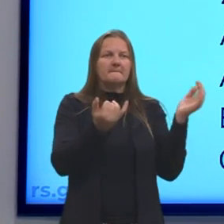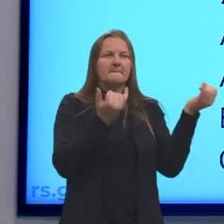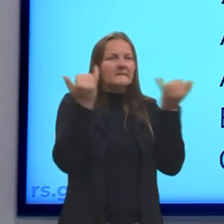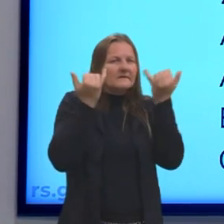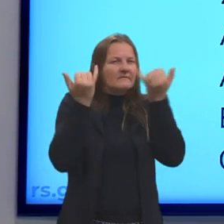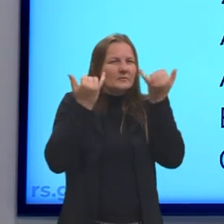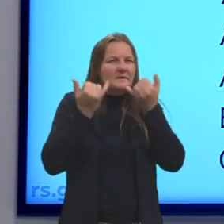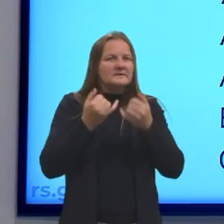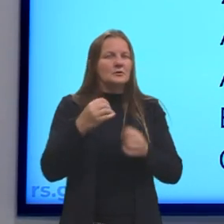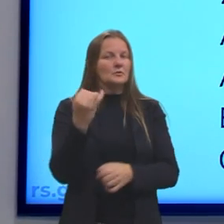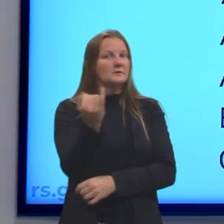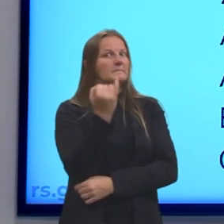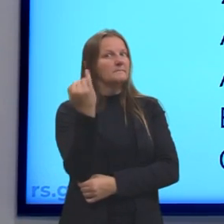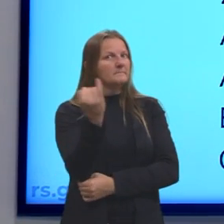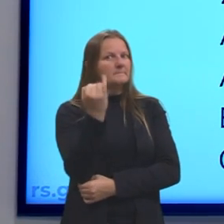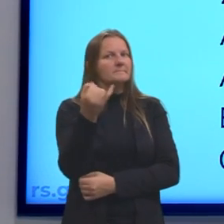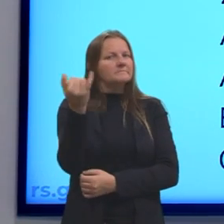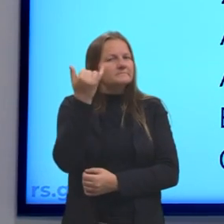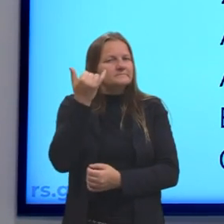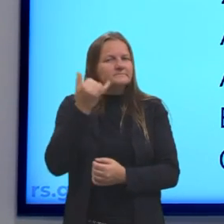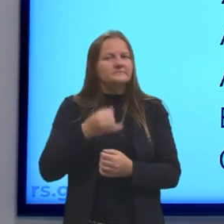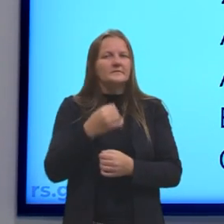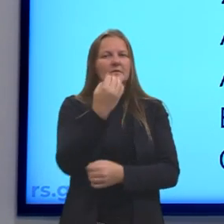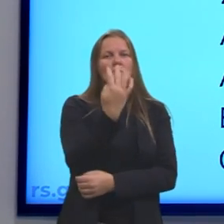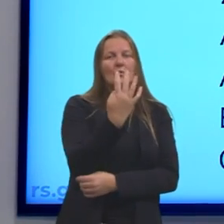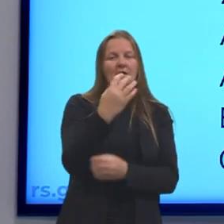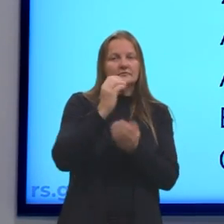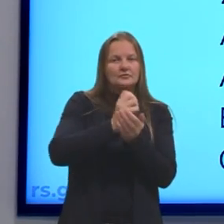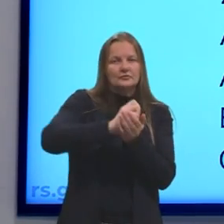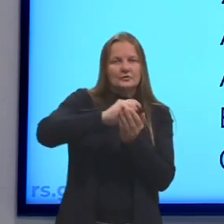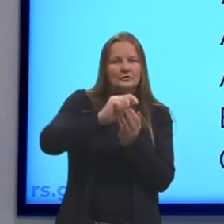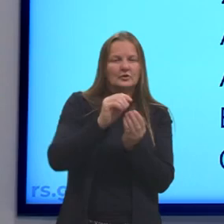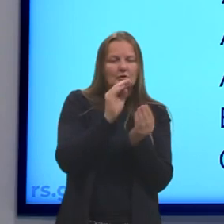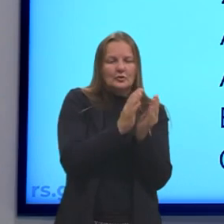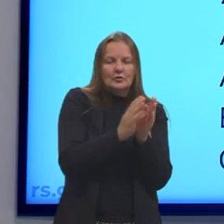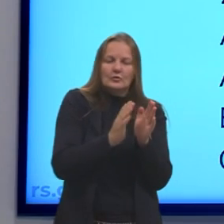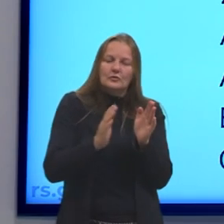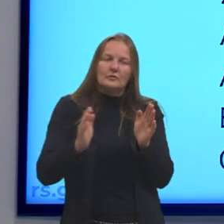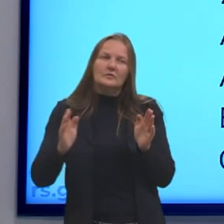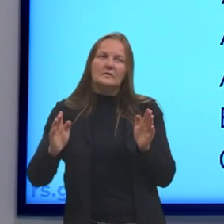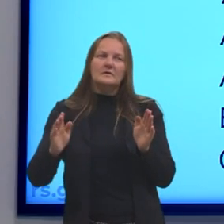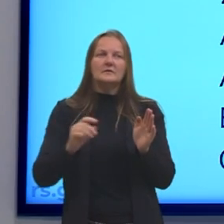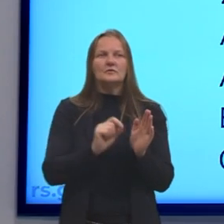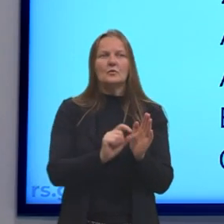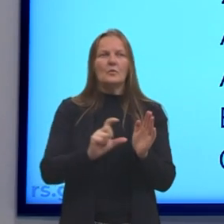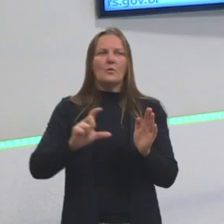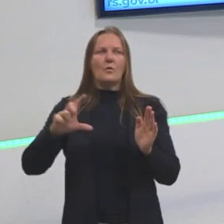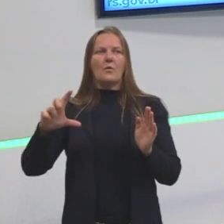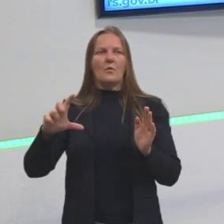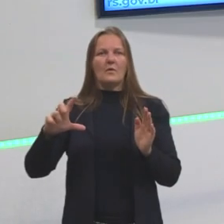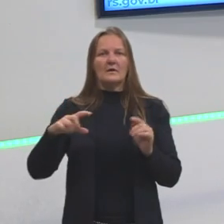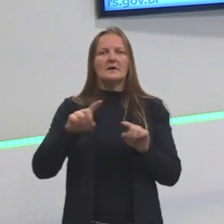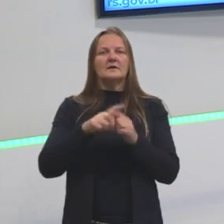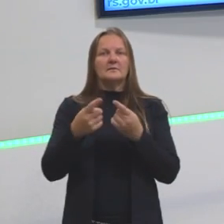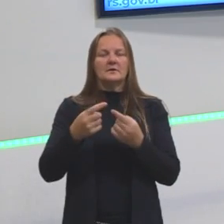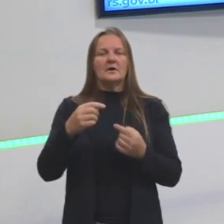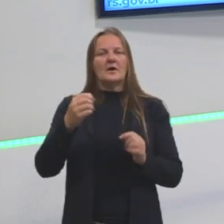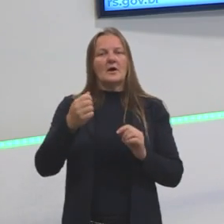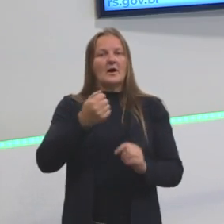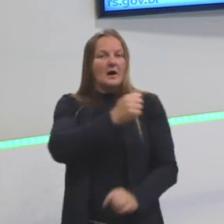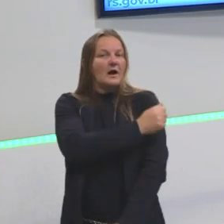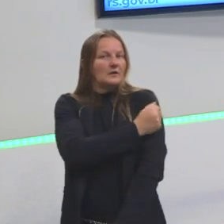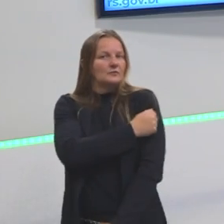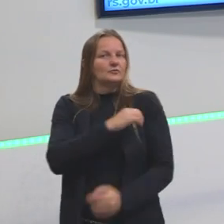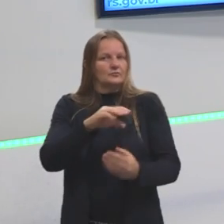mais importantes, quatro cartas, ordenar crescentemente e as cartas que foram retiradas pelo aluno.